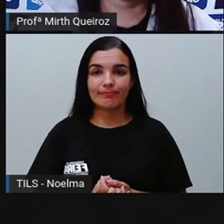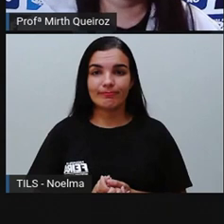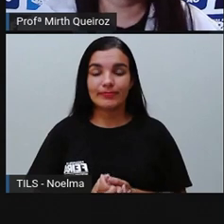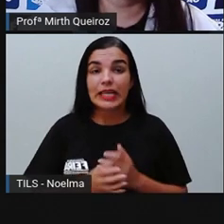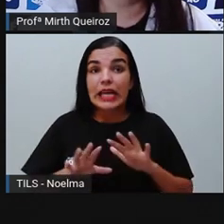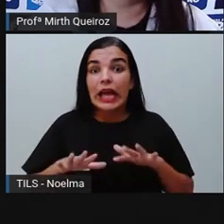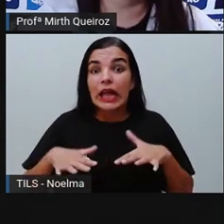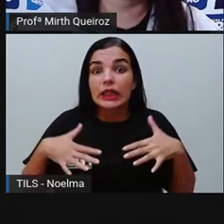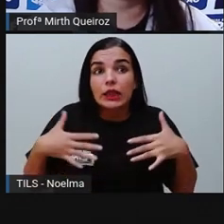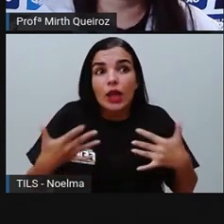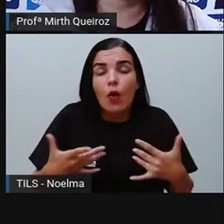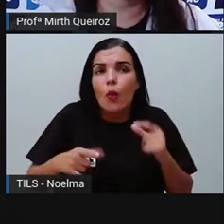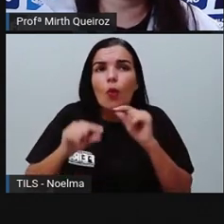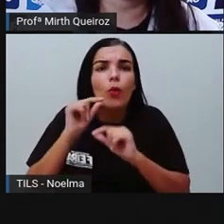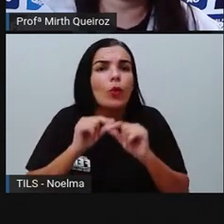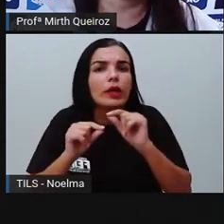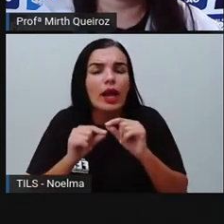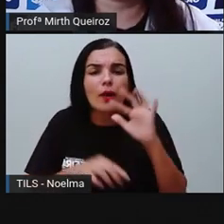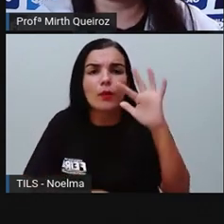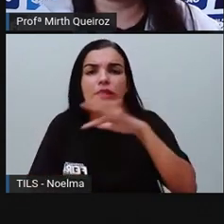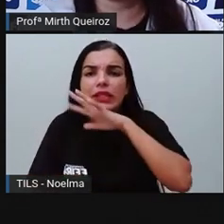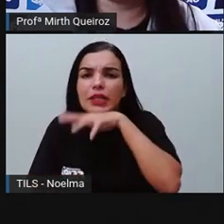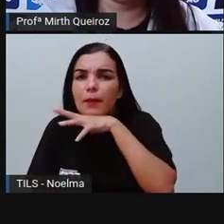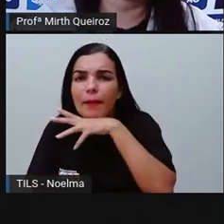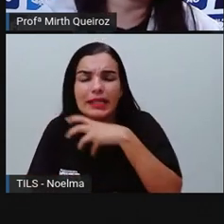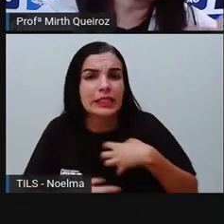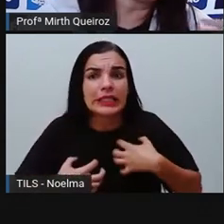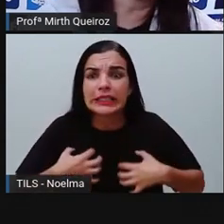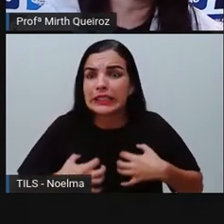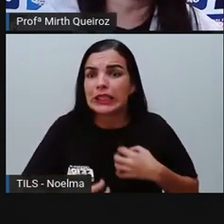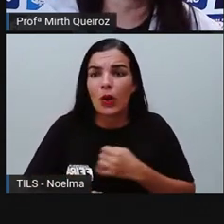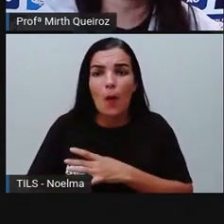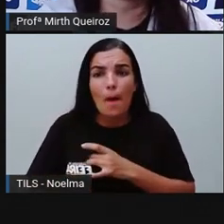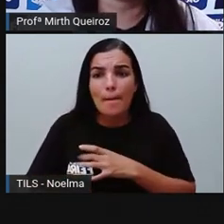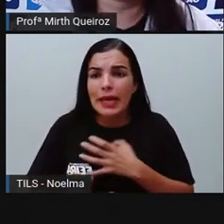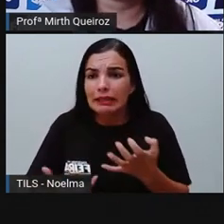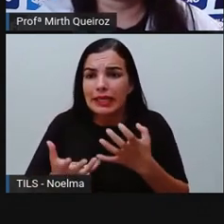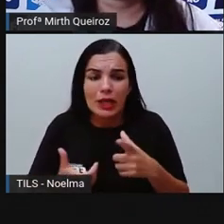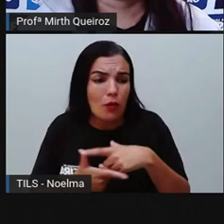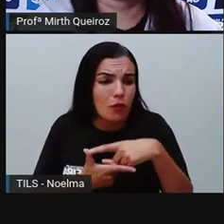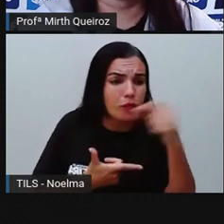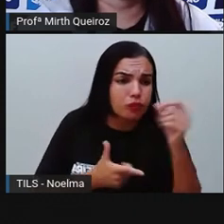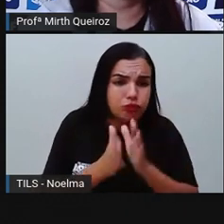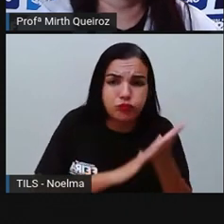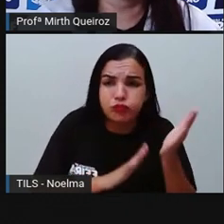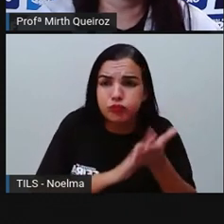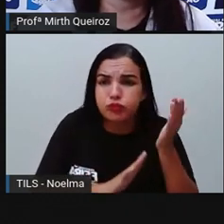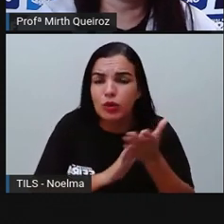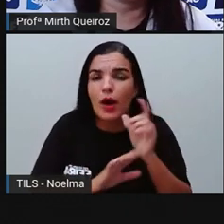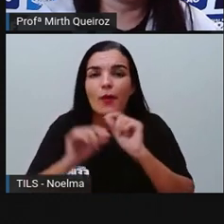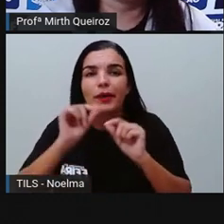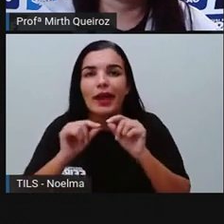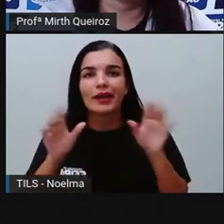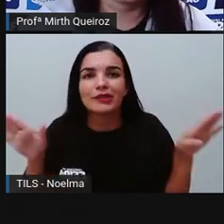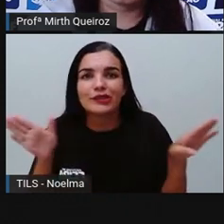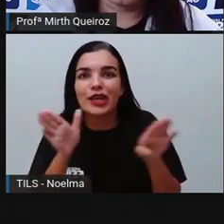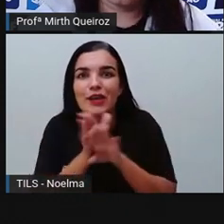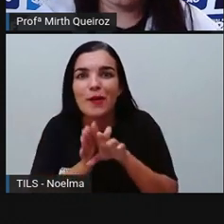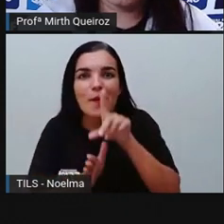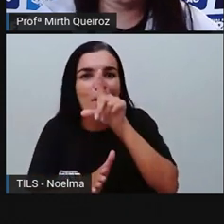E, enquanto isso, enquanto esses animais estavam apavorados, estavam tentando fugir, aparece o Beija-Flo.